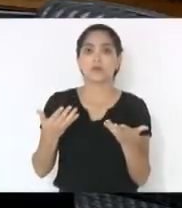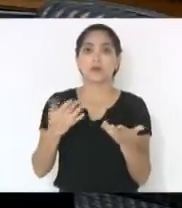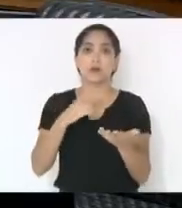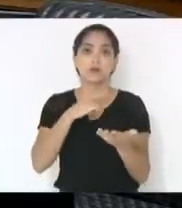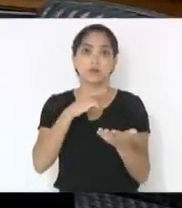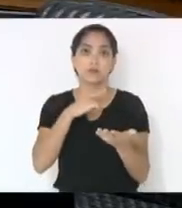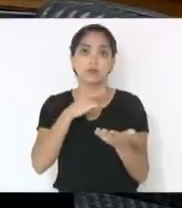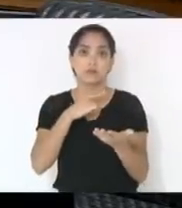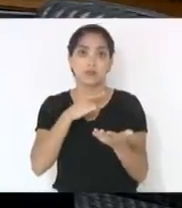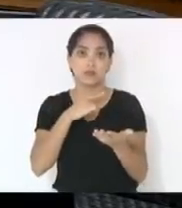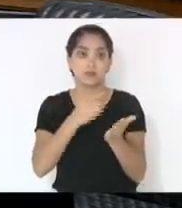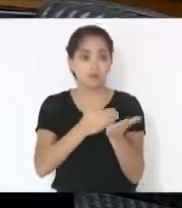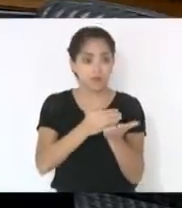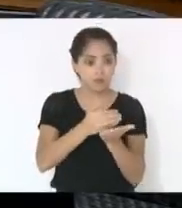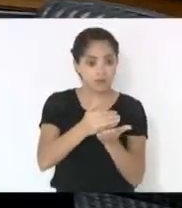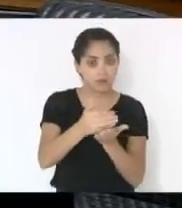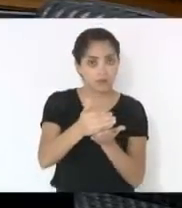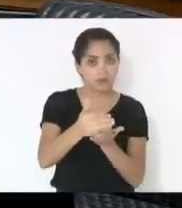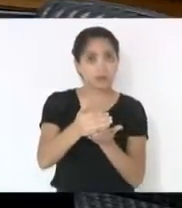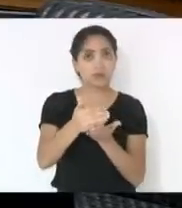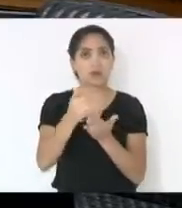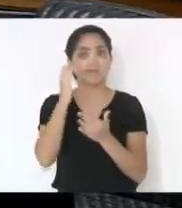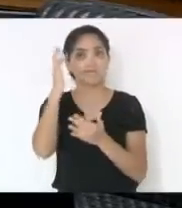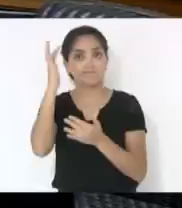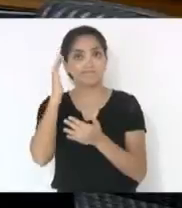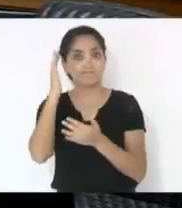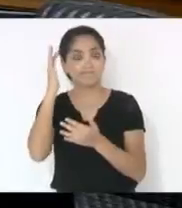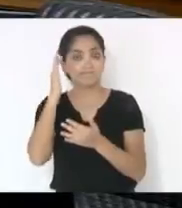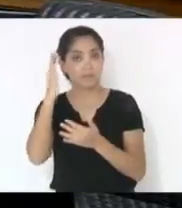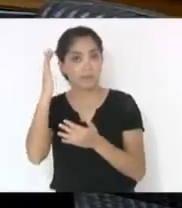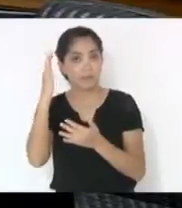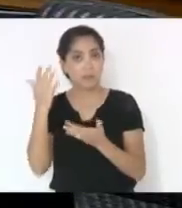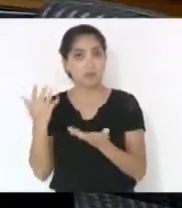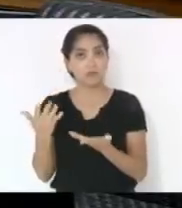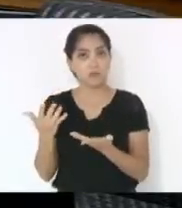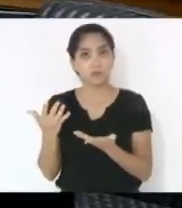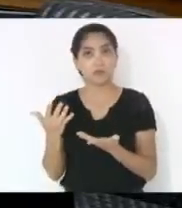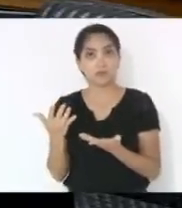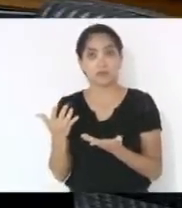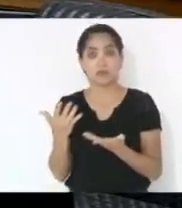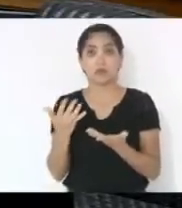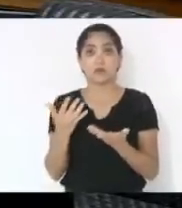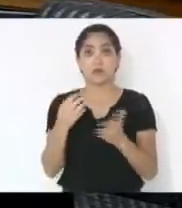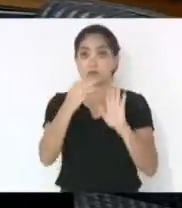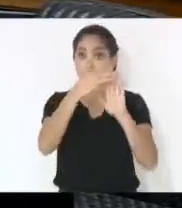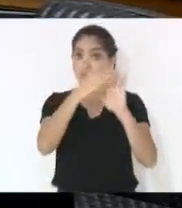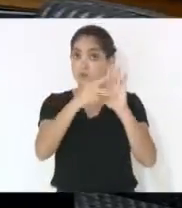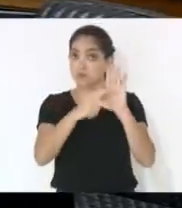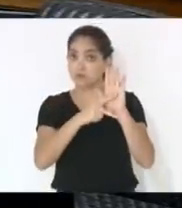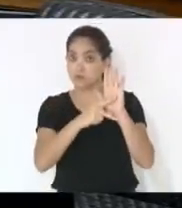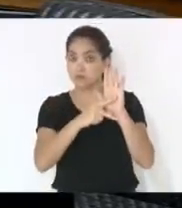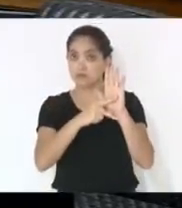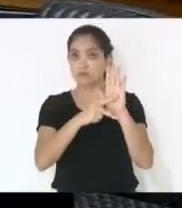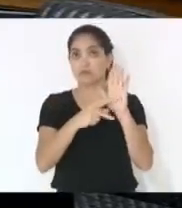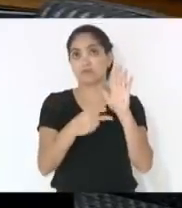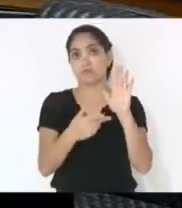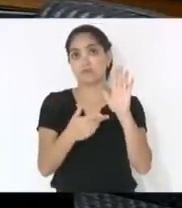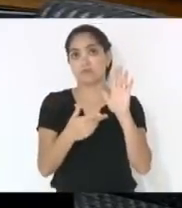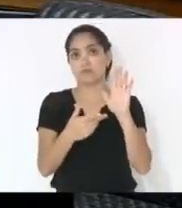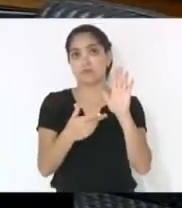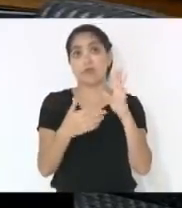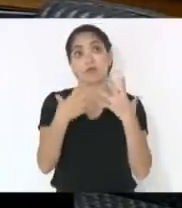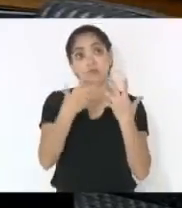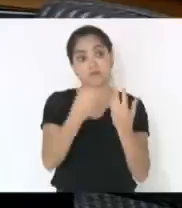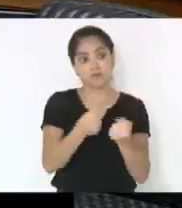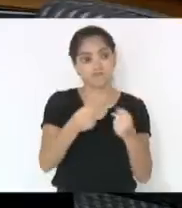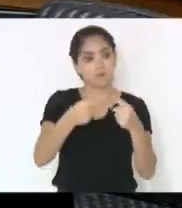que começar a refletir sobre a circunstância de medida provisória. A admissibilidade é